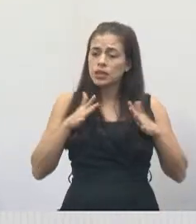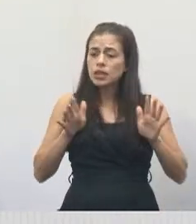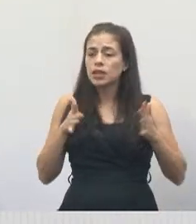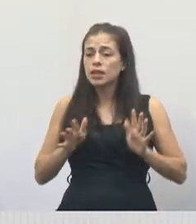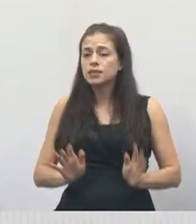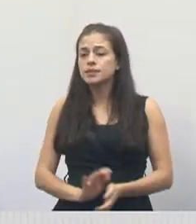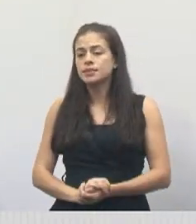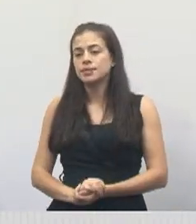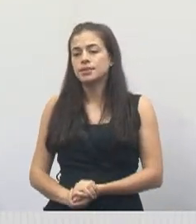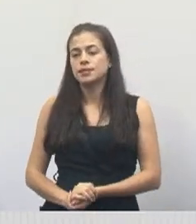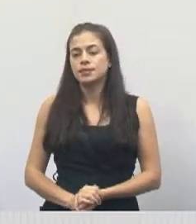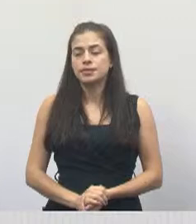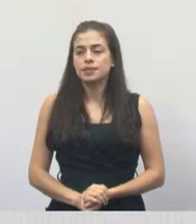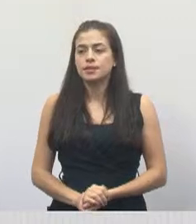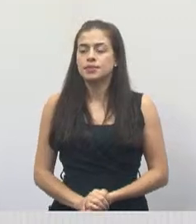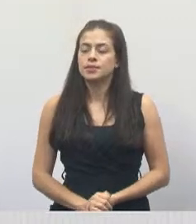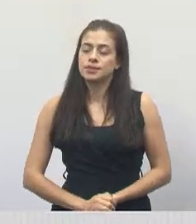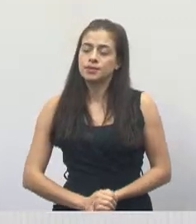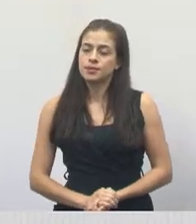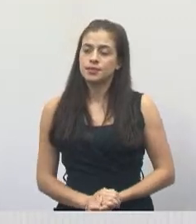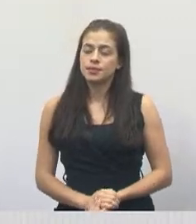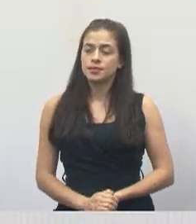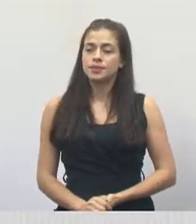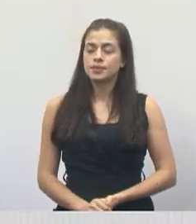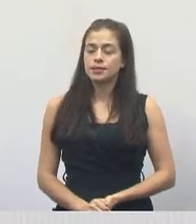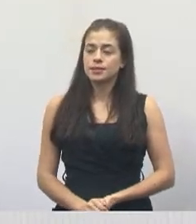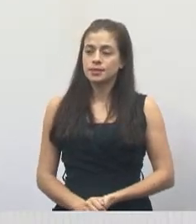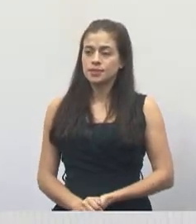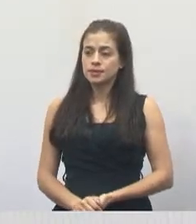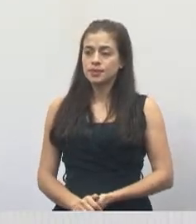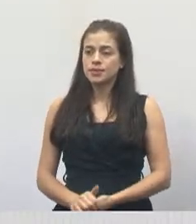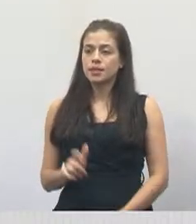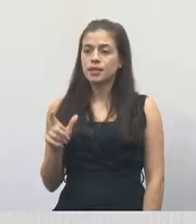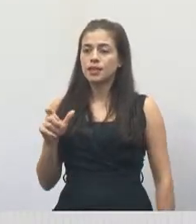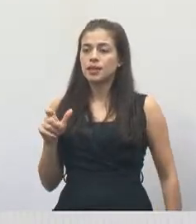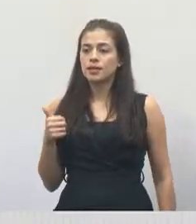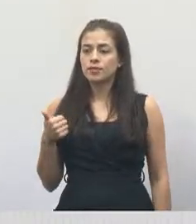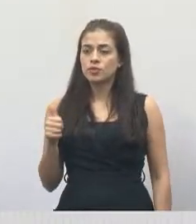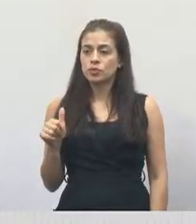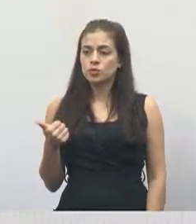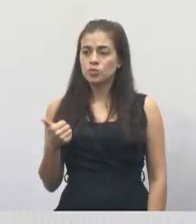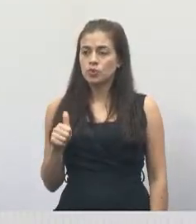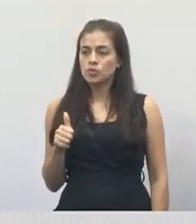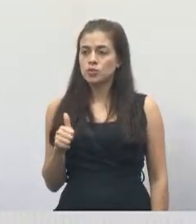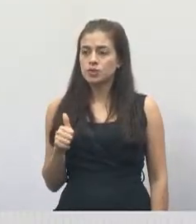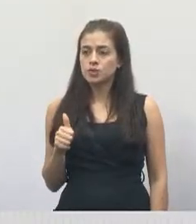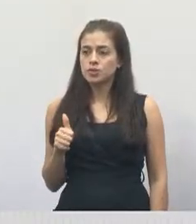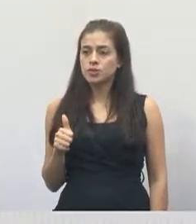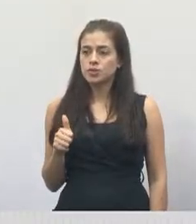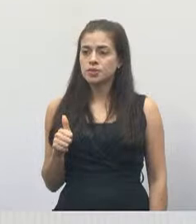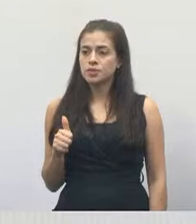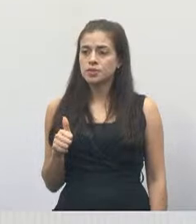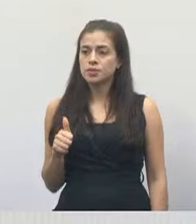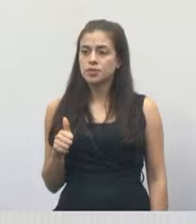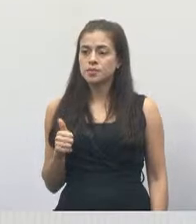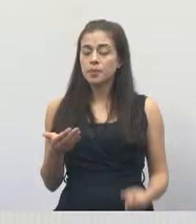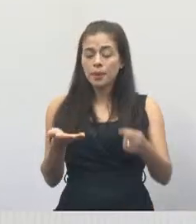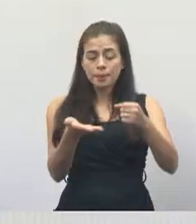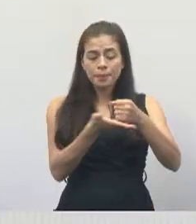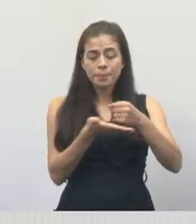A foto 11. Falta de capina